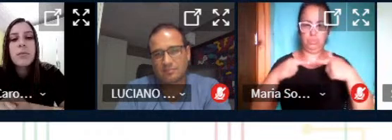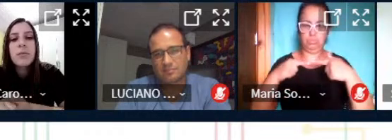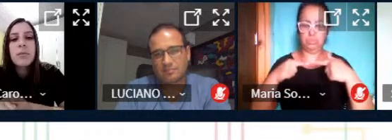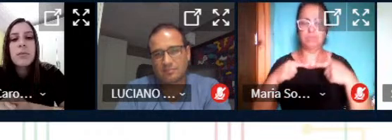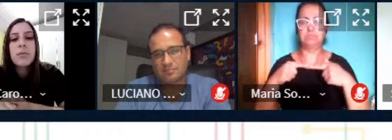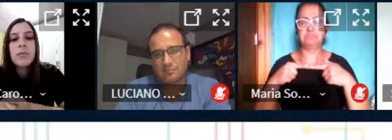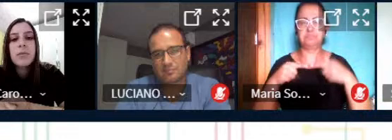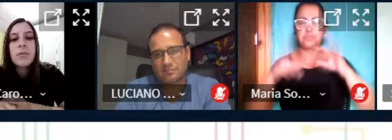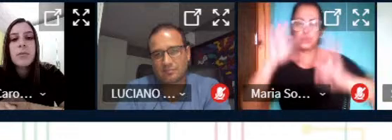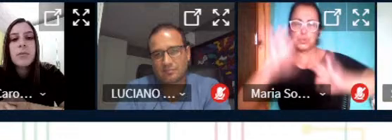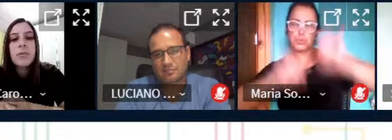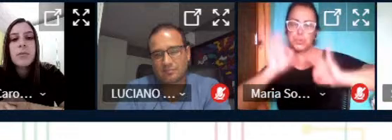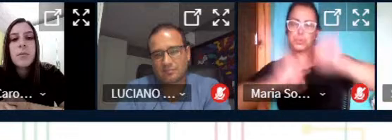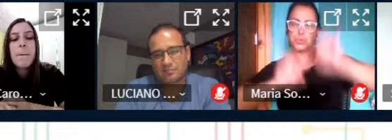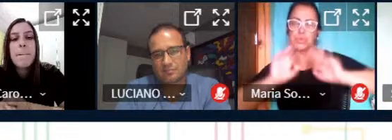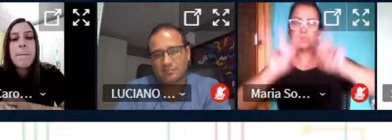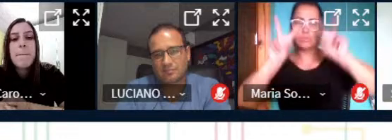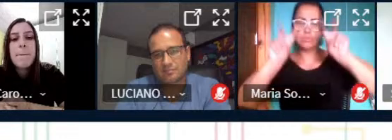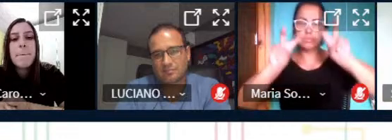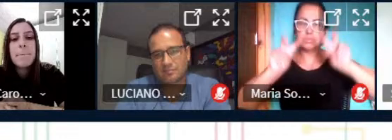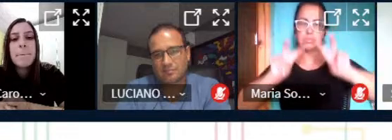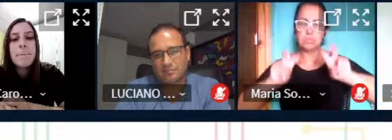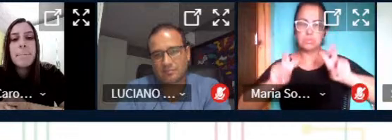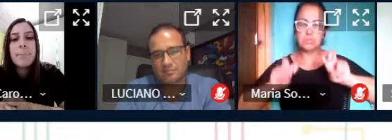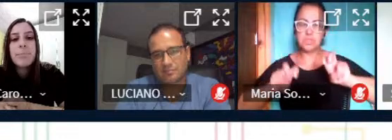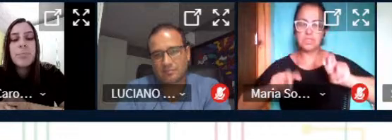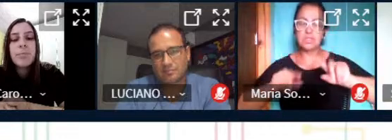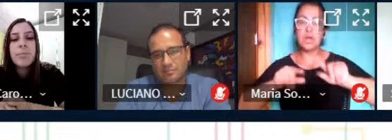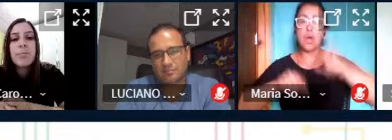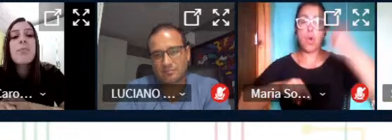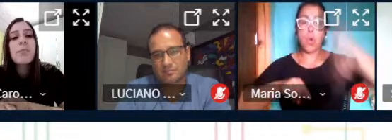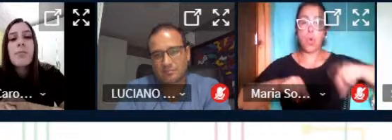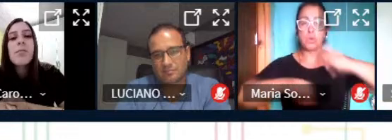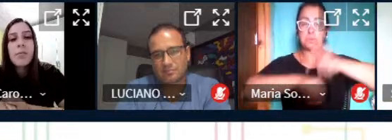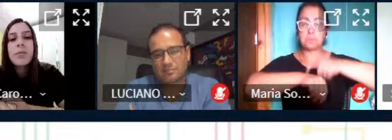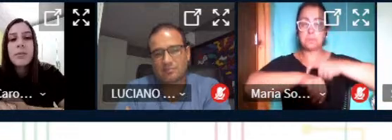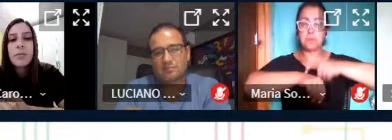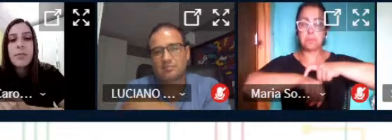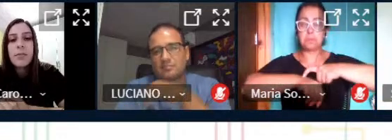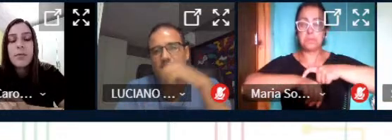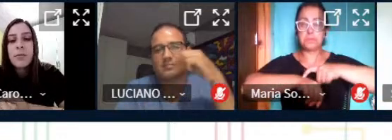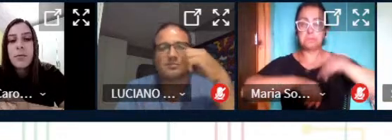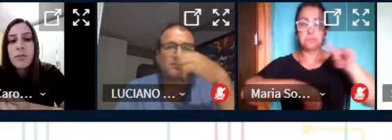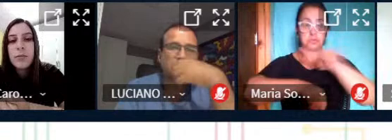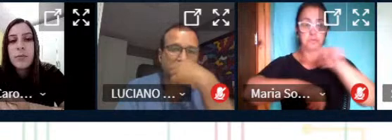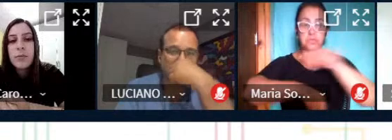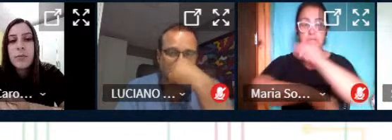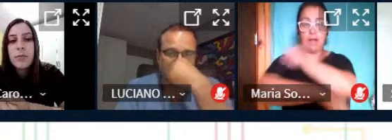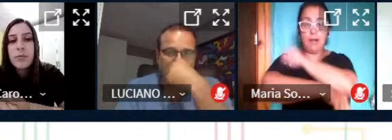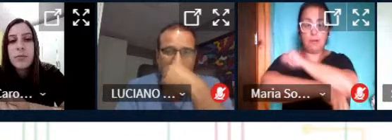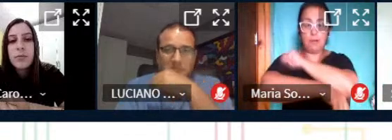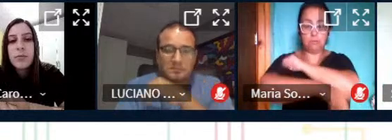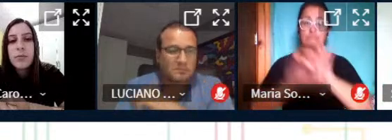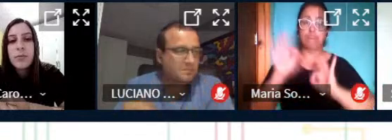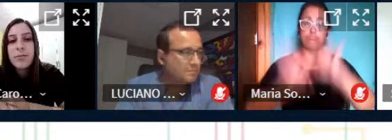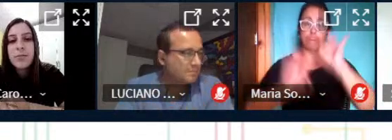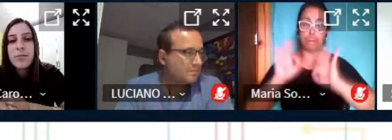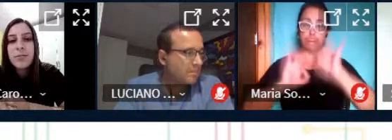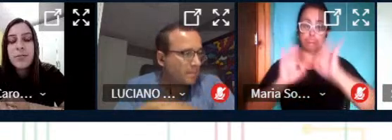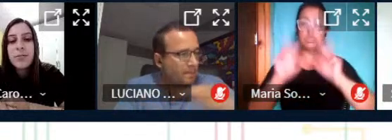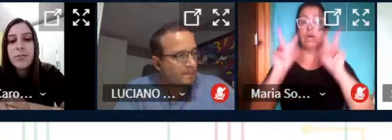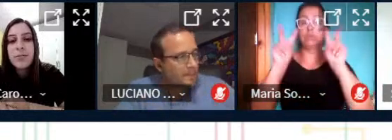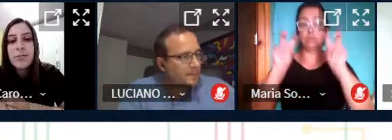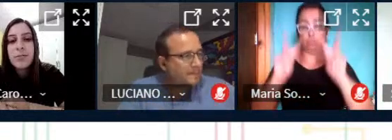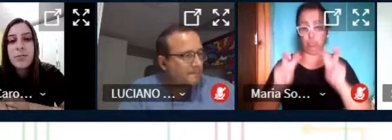a serem trabalhados por vocês em outros momentos vocês é que trazem então eu estou entendendo que em determinadas situações vocês trazem à